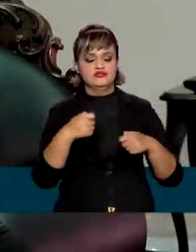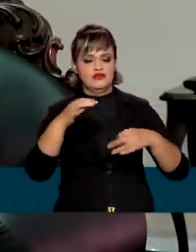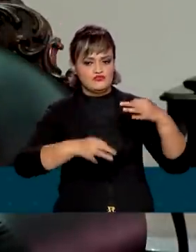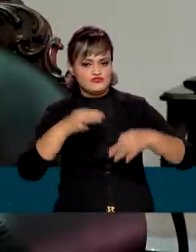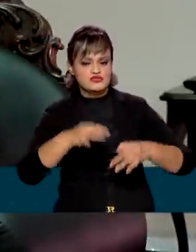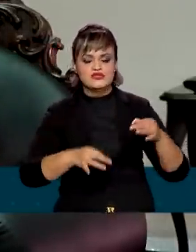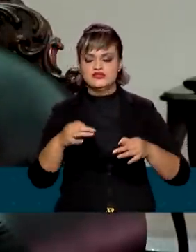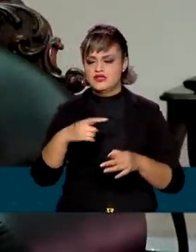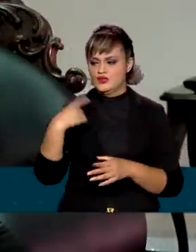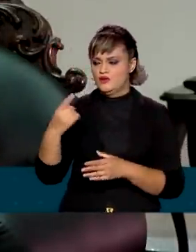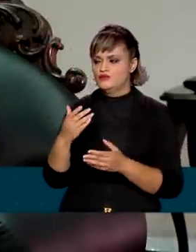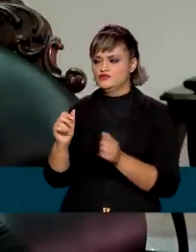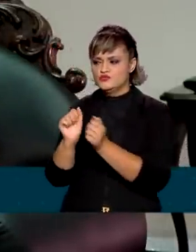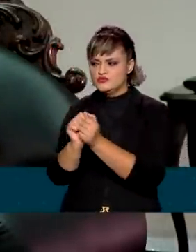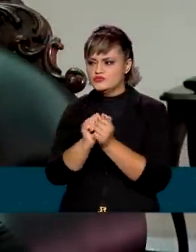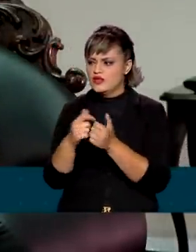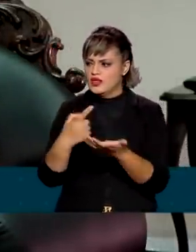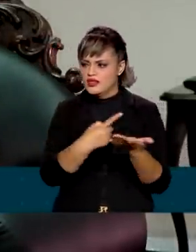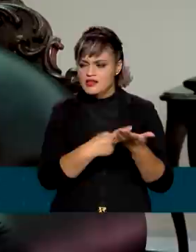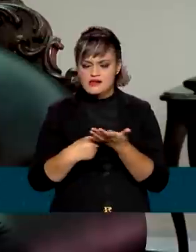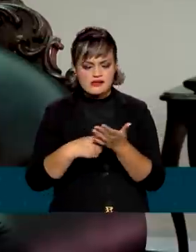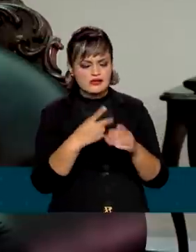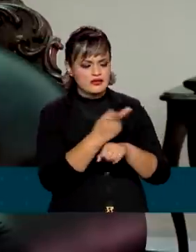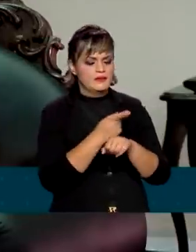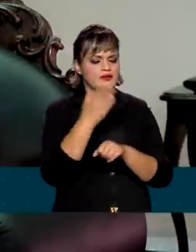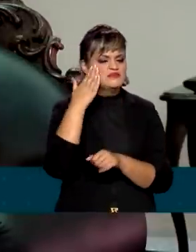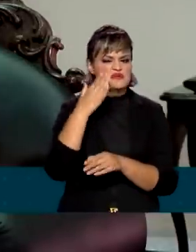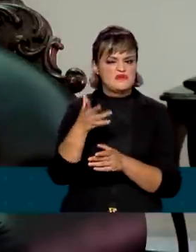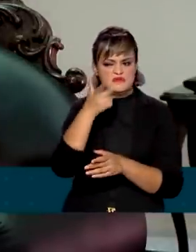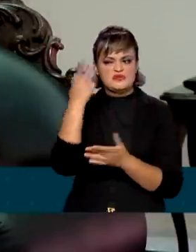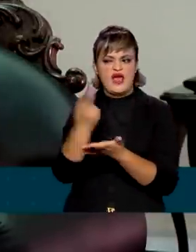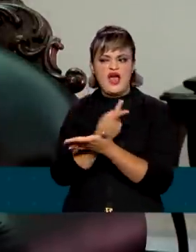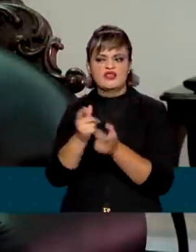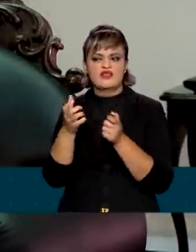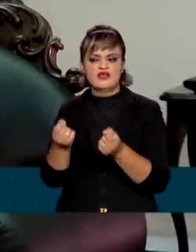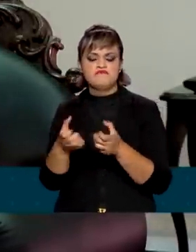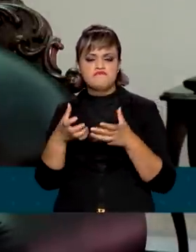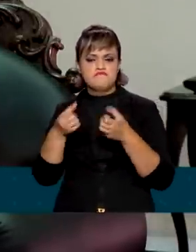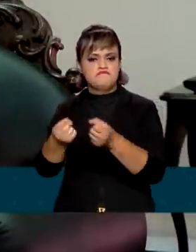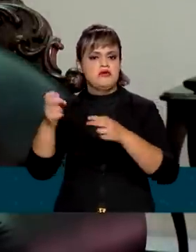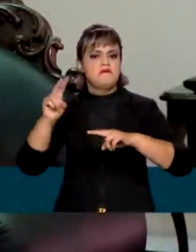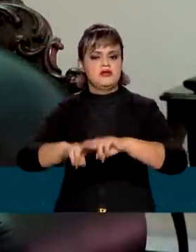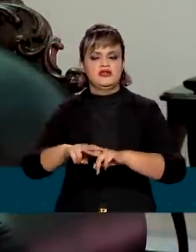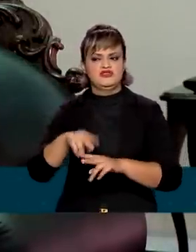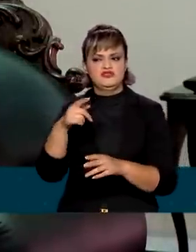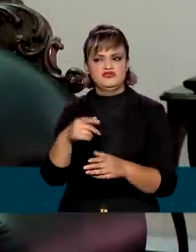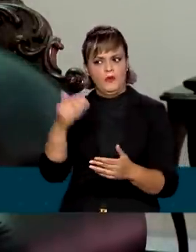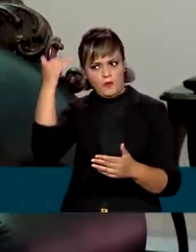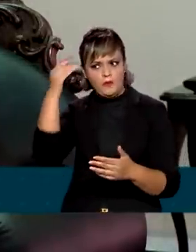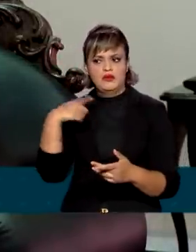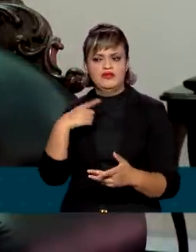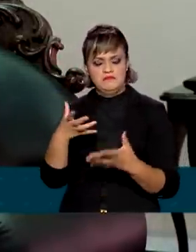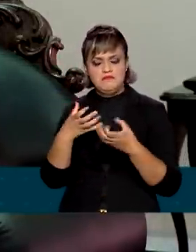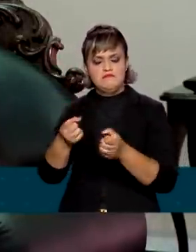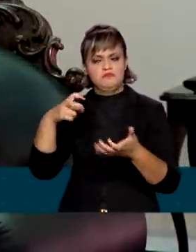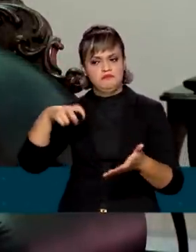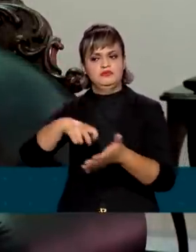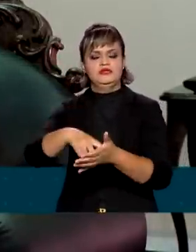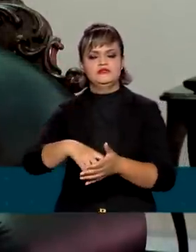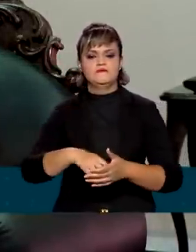firme nisso, no sentido de cumprir essas buscas, prender essas pessoas e responsabilizar quem tira esse dinheiro da finalidade